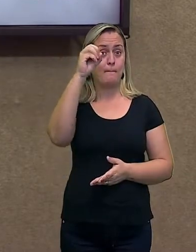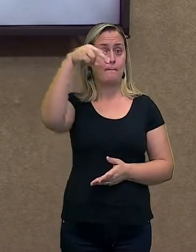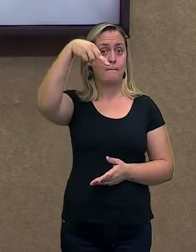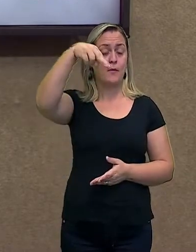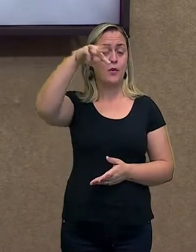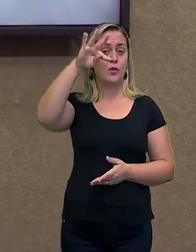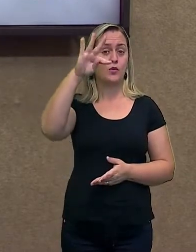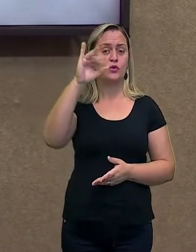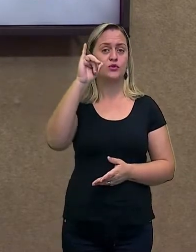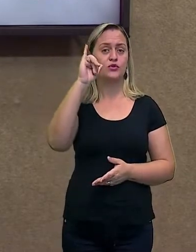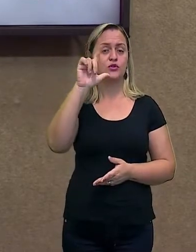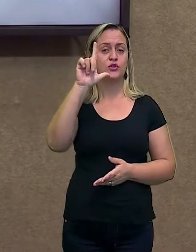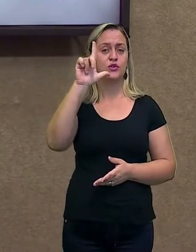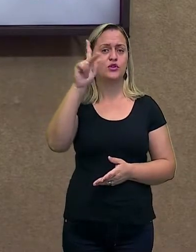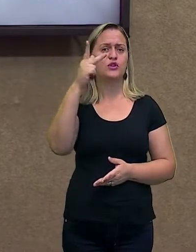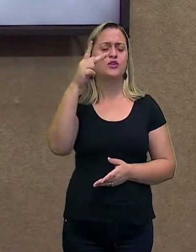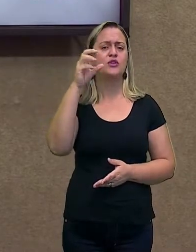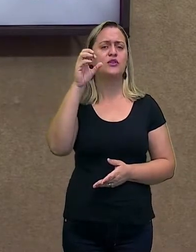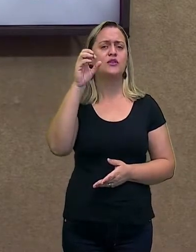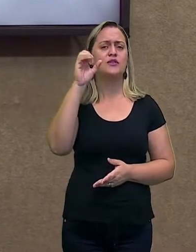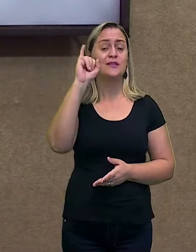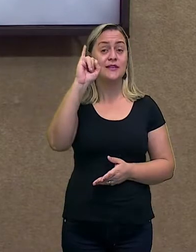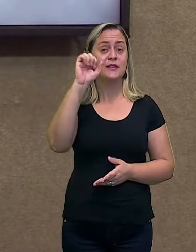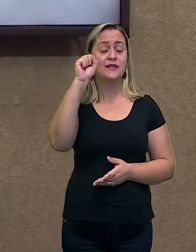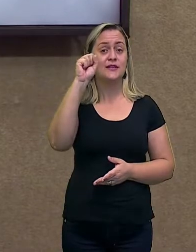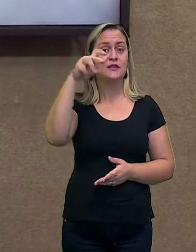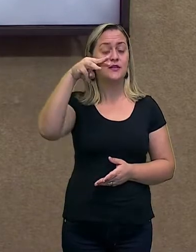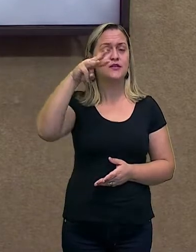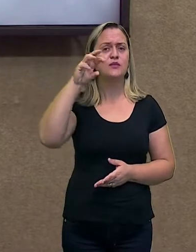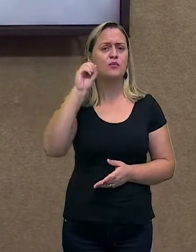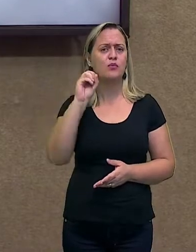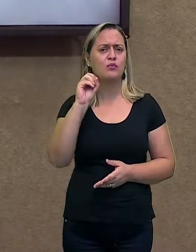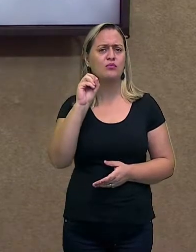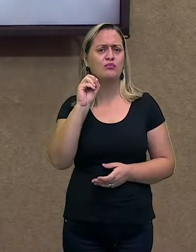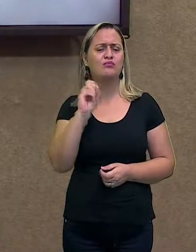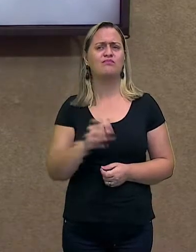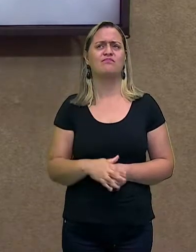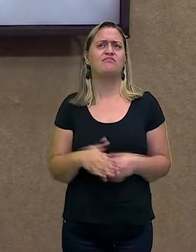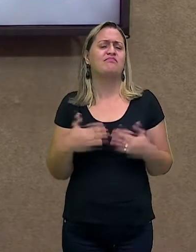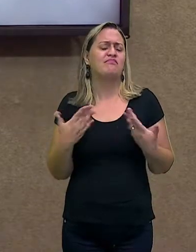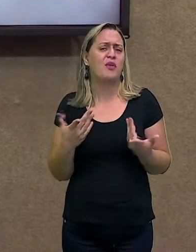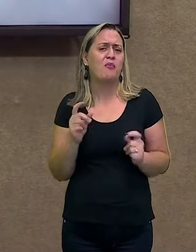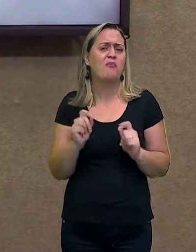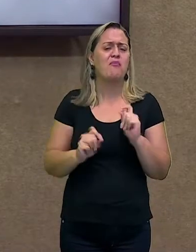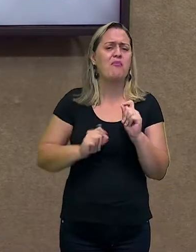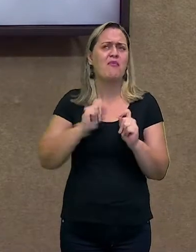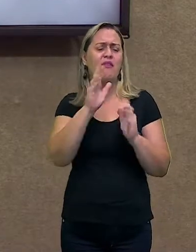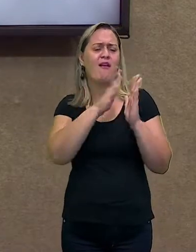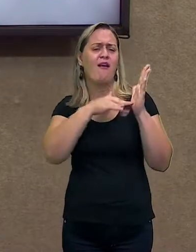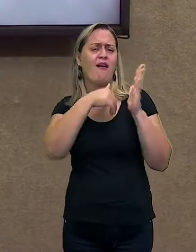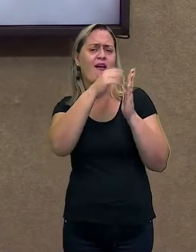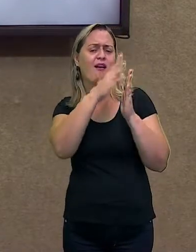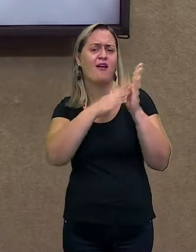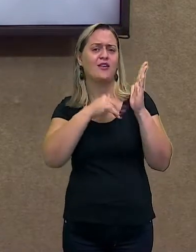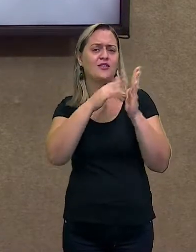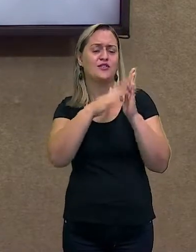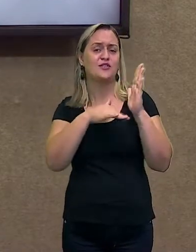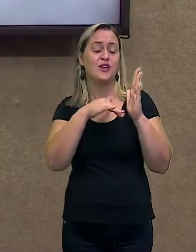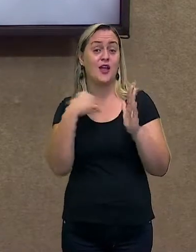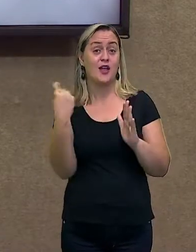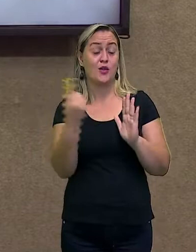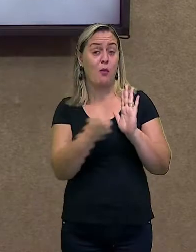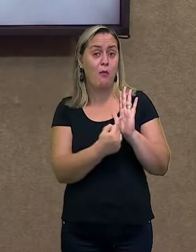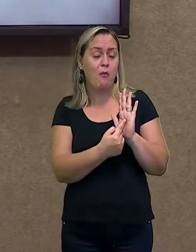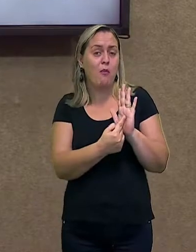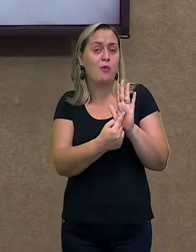Muitas vezes você pergunta na sua cabeça o que é arte, né, professor? E a arte, além de ser uma forma de expressão, ela é também uma